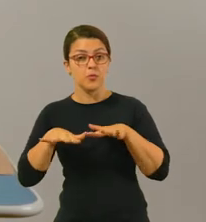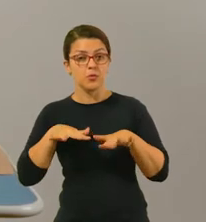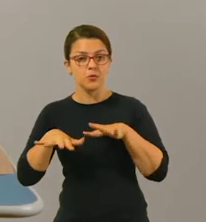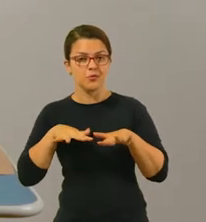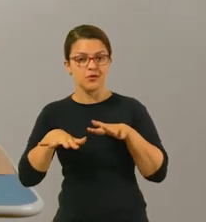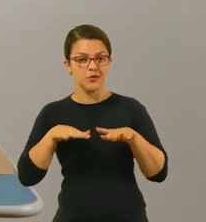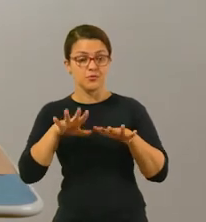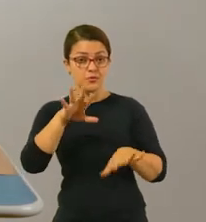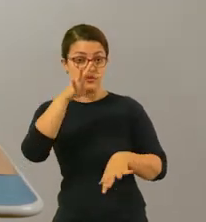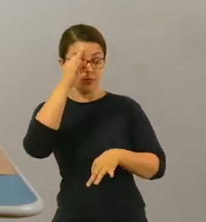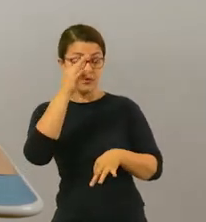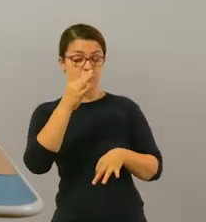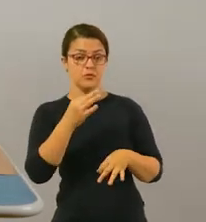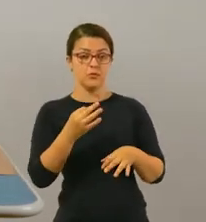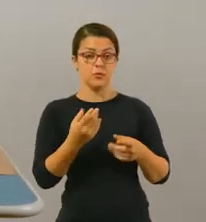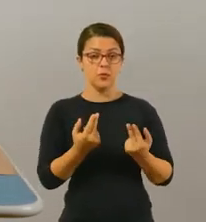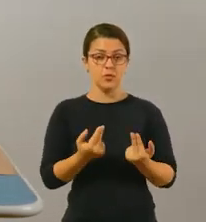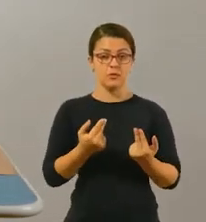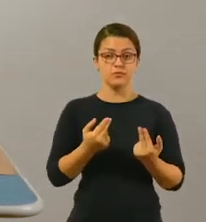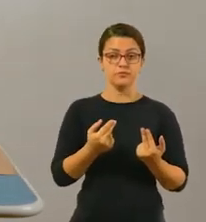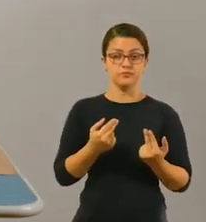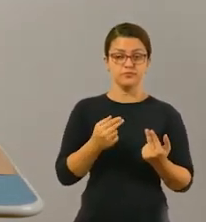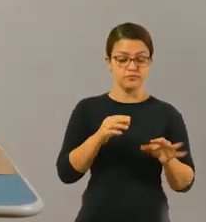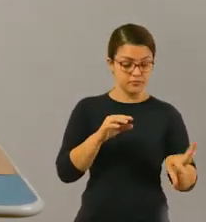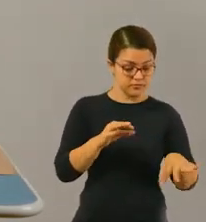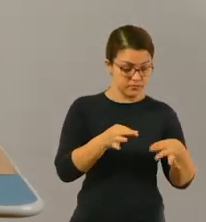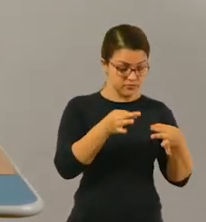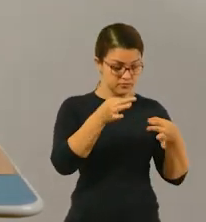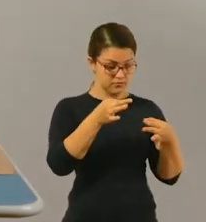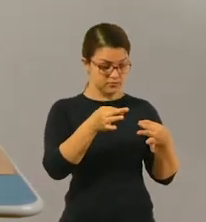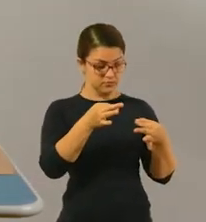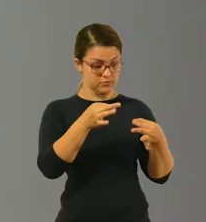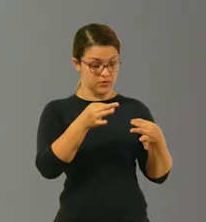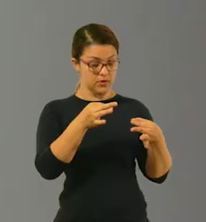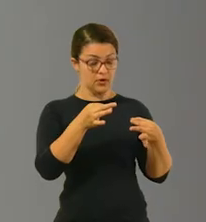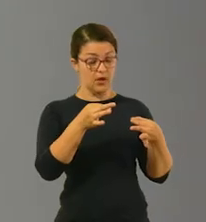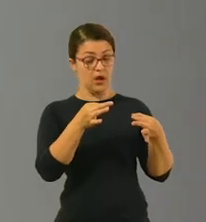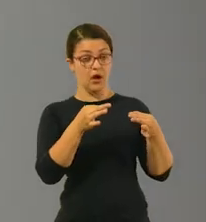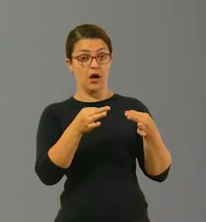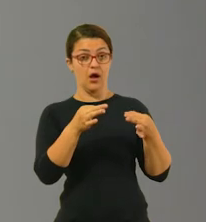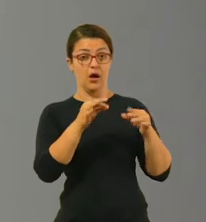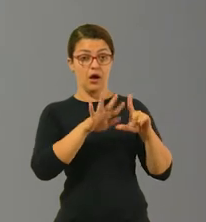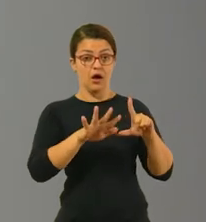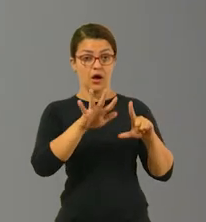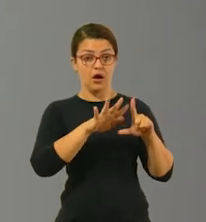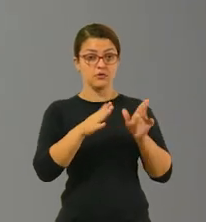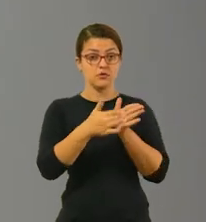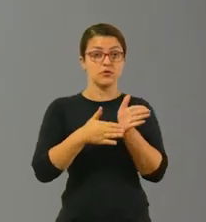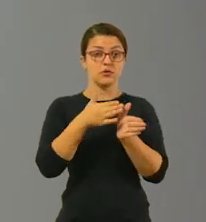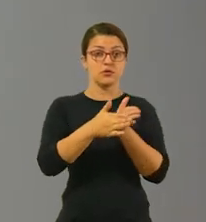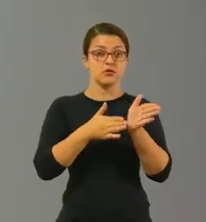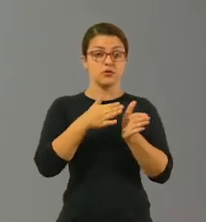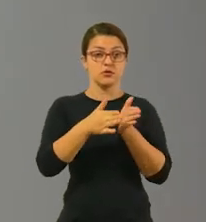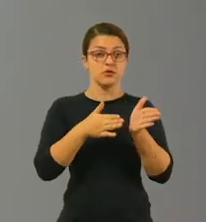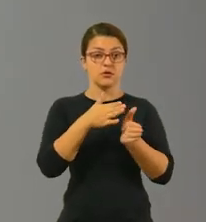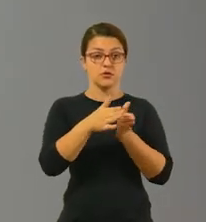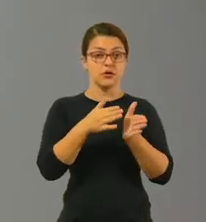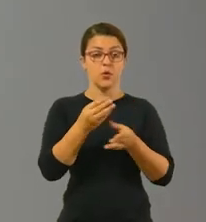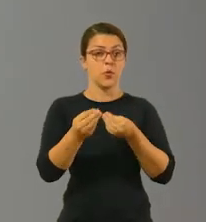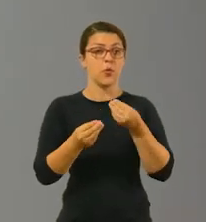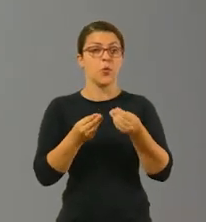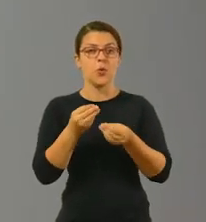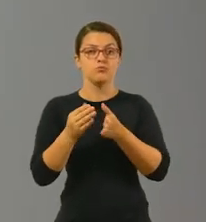tá? Então, eu vou ter que imitar o gesto. Deixa eu ver aqui, ó. Então, eu vou fazer aqui, ó, o movimento num trem,